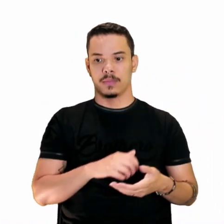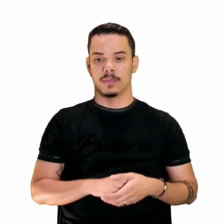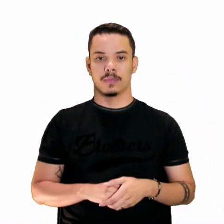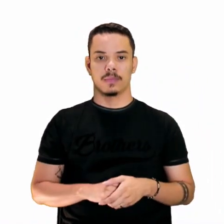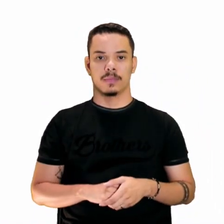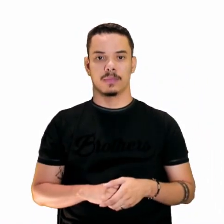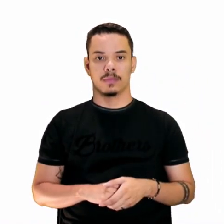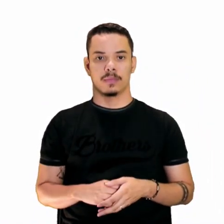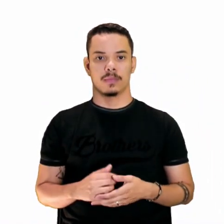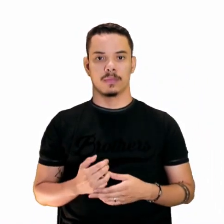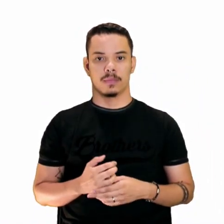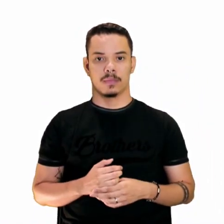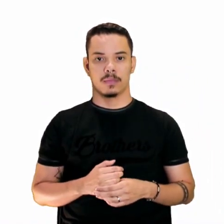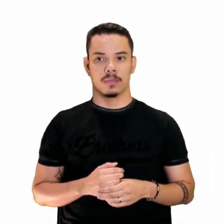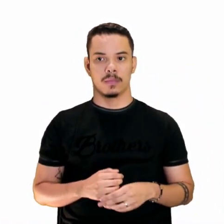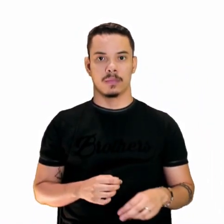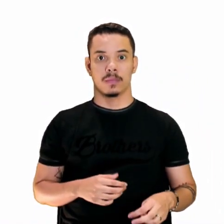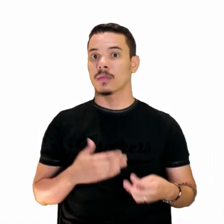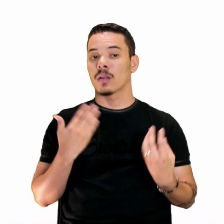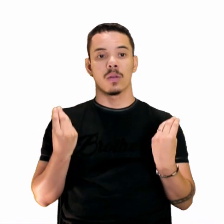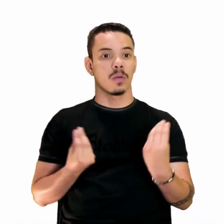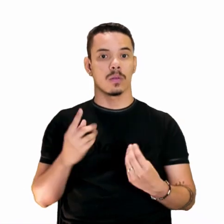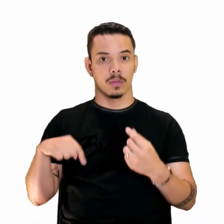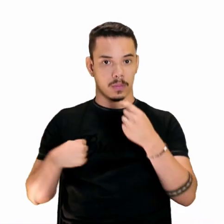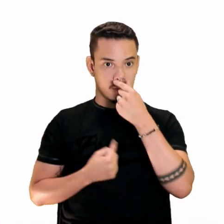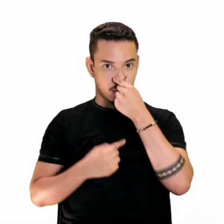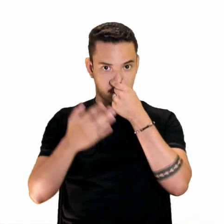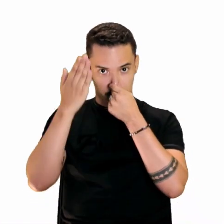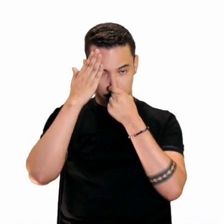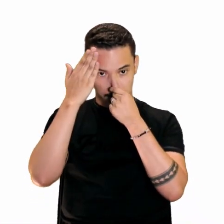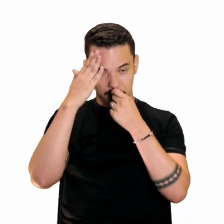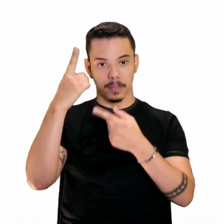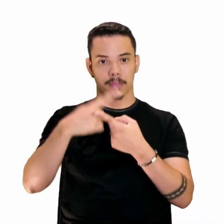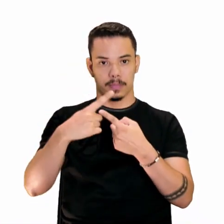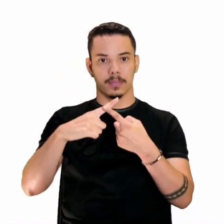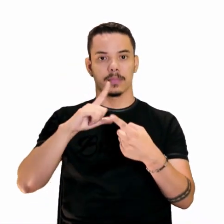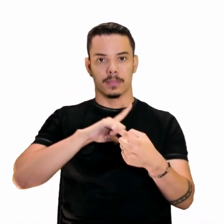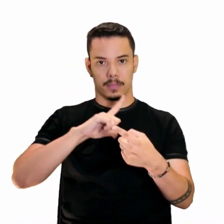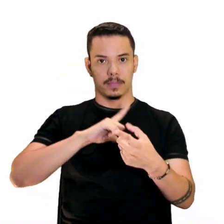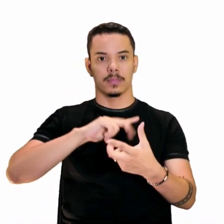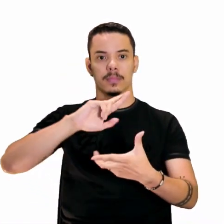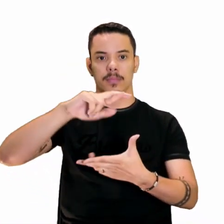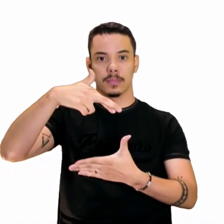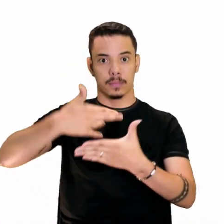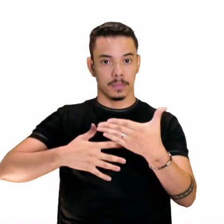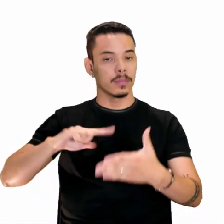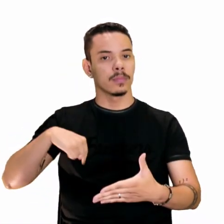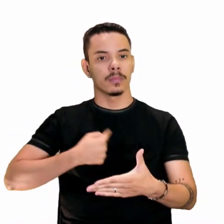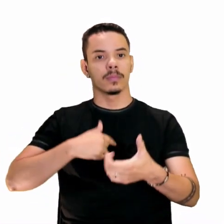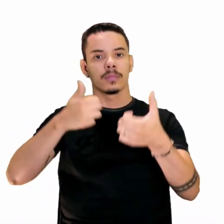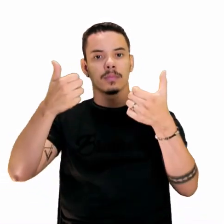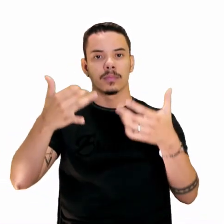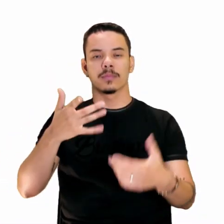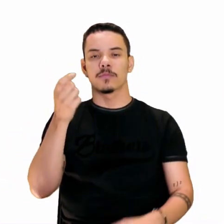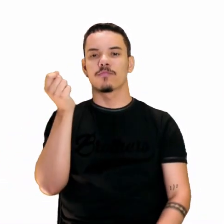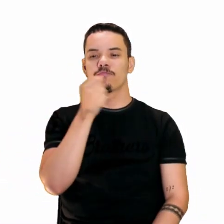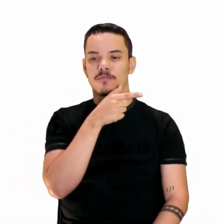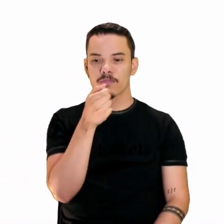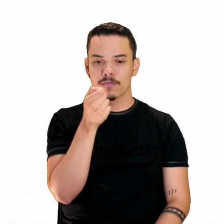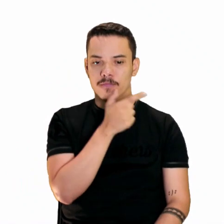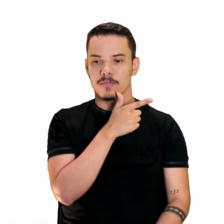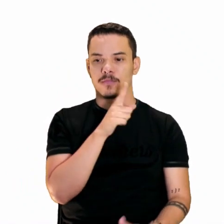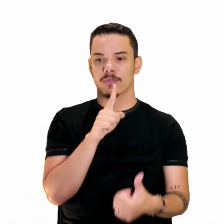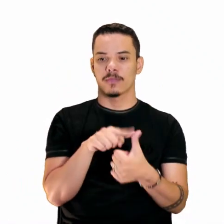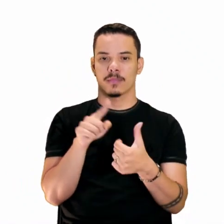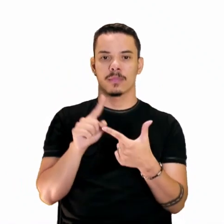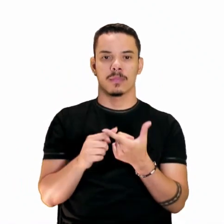Dias. Certo? Como é que a gente sabe? Porque tem referência. E nós não falamos que tem que ser cômico, né? Tem